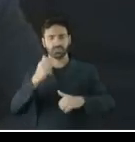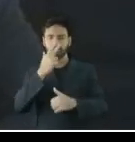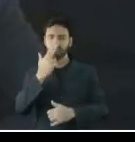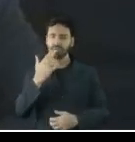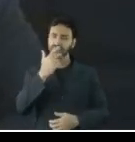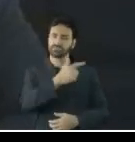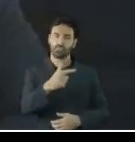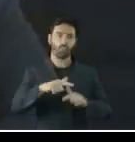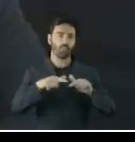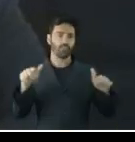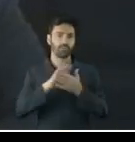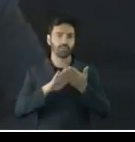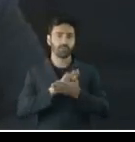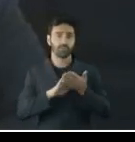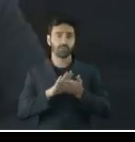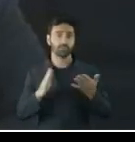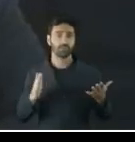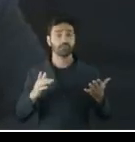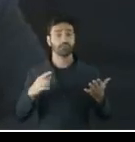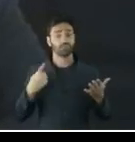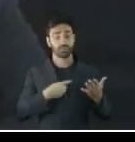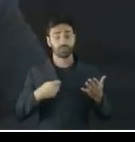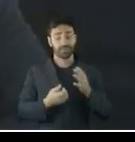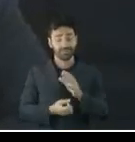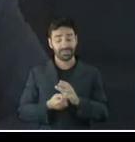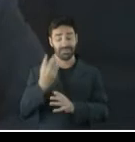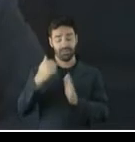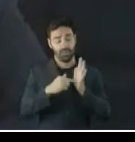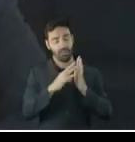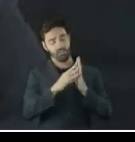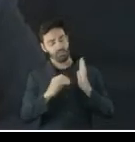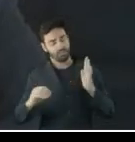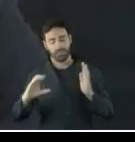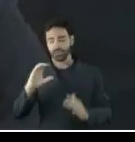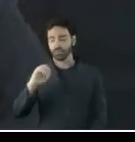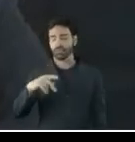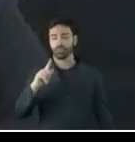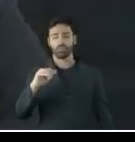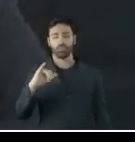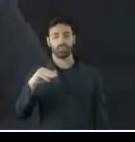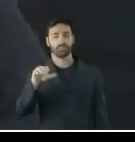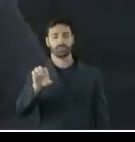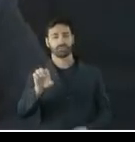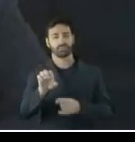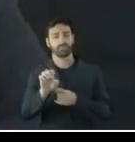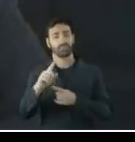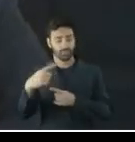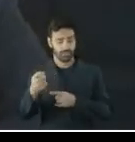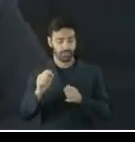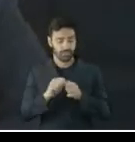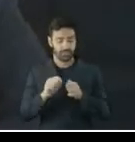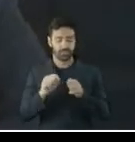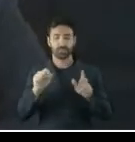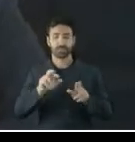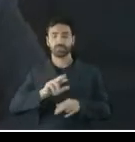no fundo, a gente teria que construir um modelo de compliance para que seja implantado. Não é